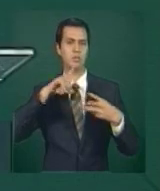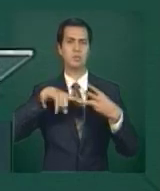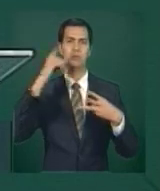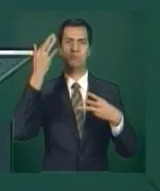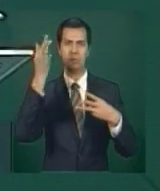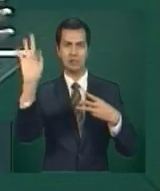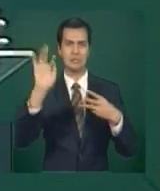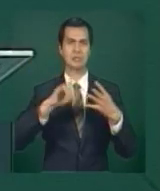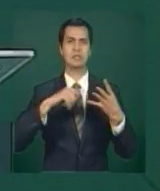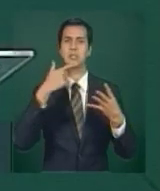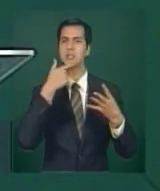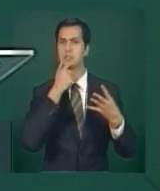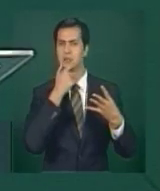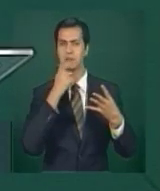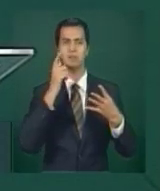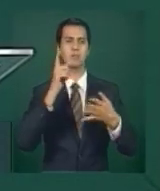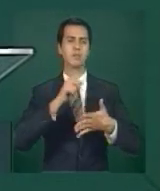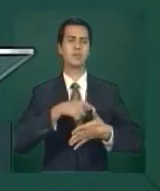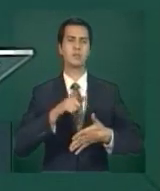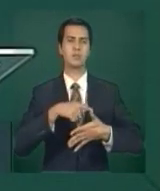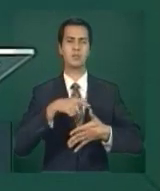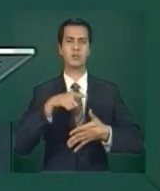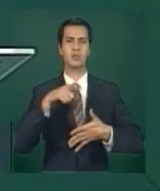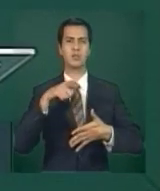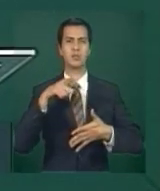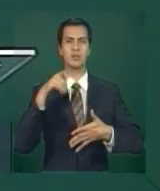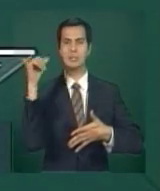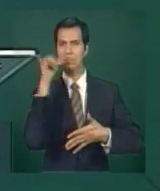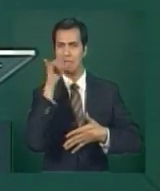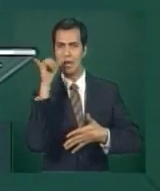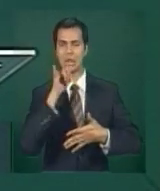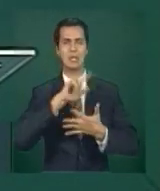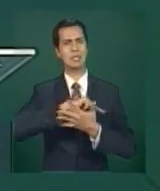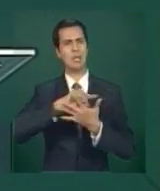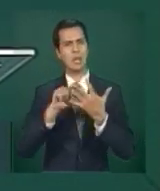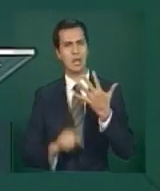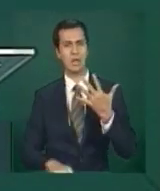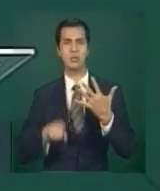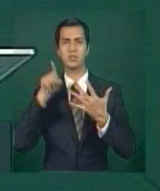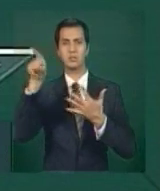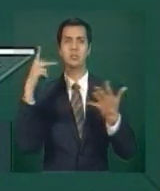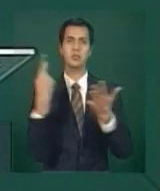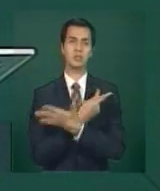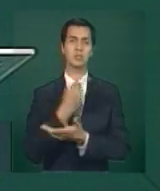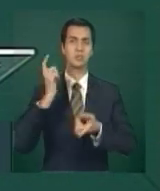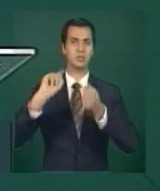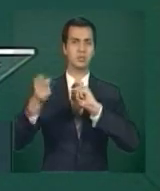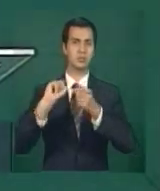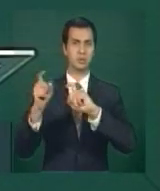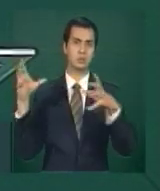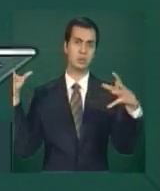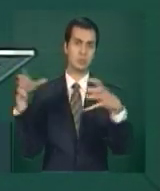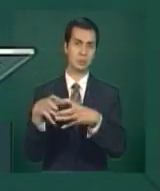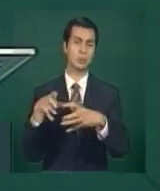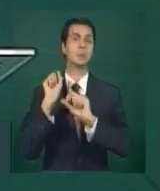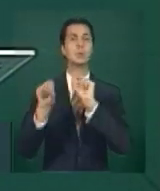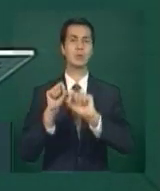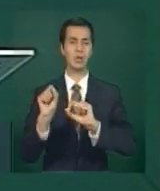França, Itália, são reuniões trágicas, tristes,